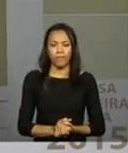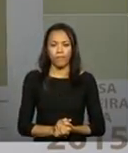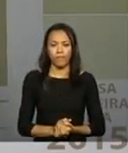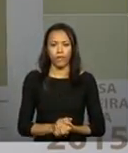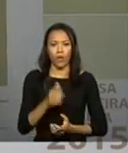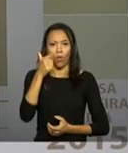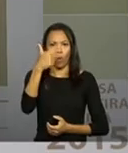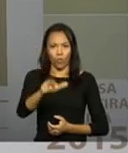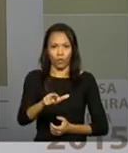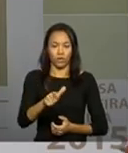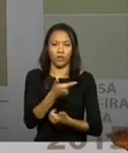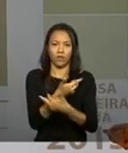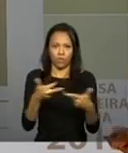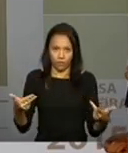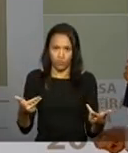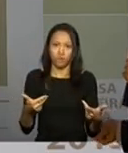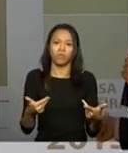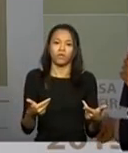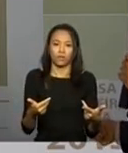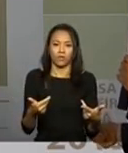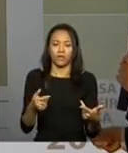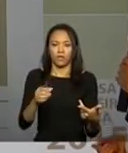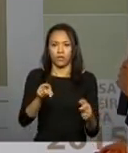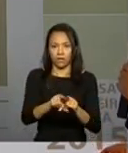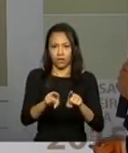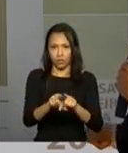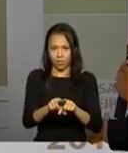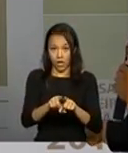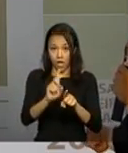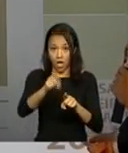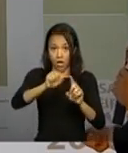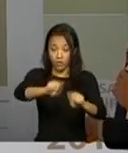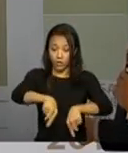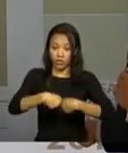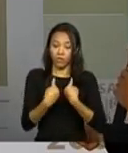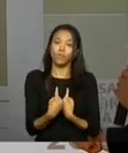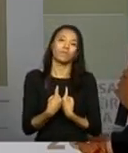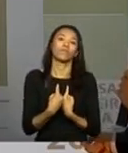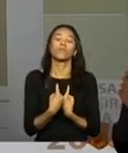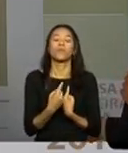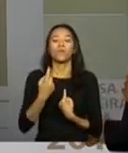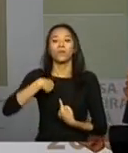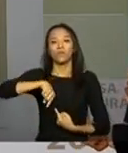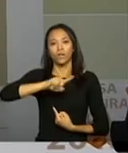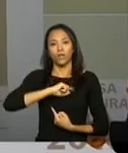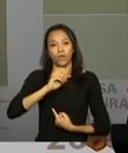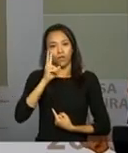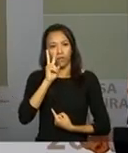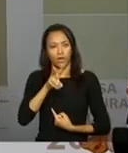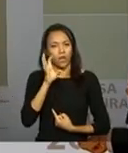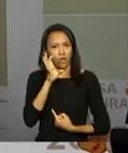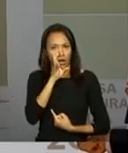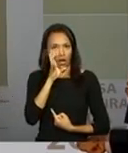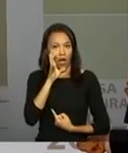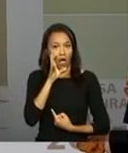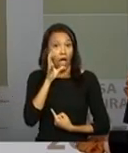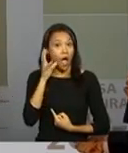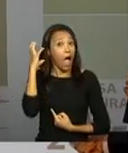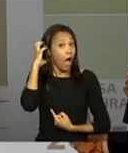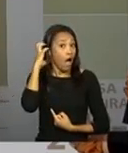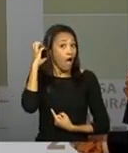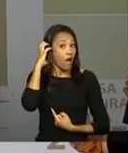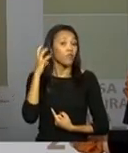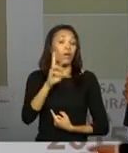A outra coisa que eu acho que é meio lógica, mas aqui é o desafio, é o contrário do a gente viu em rádio, você tem uma coisa fantástica,